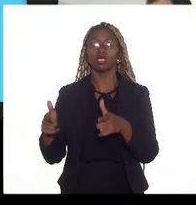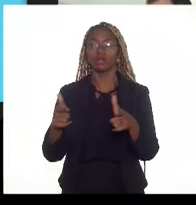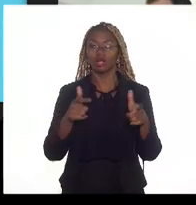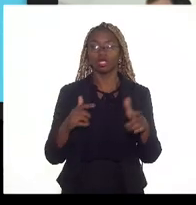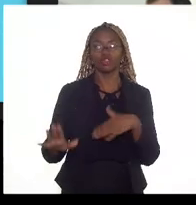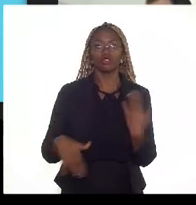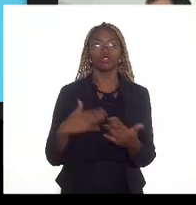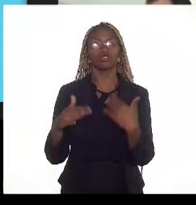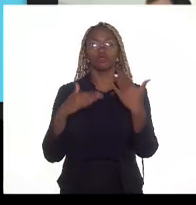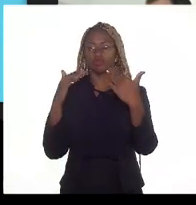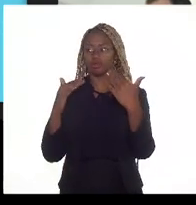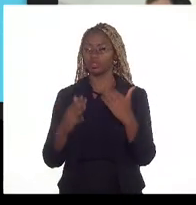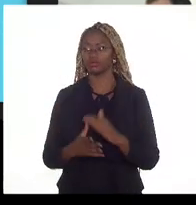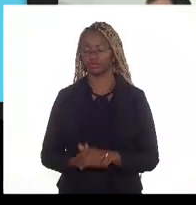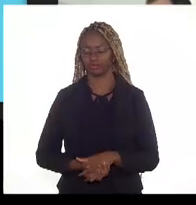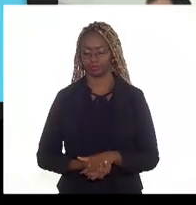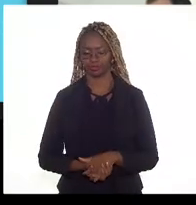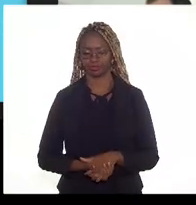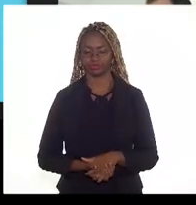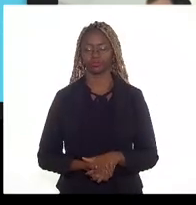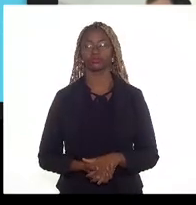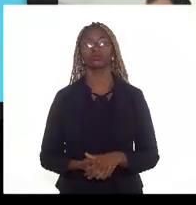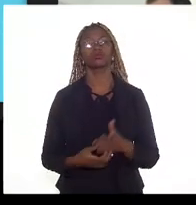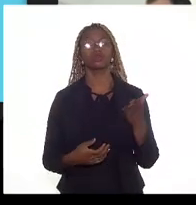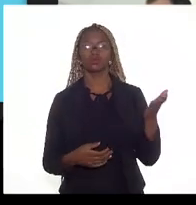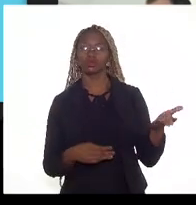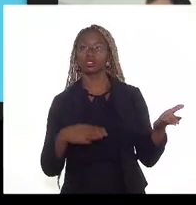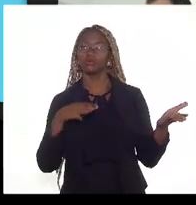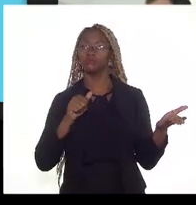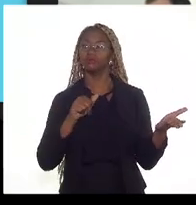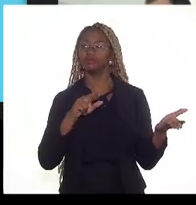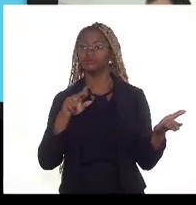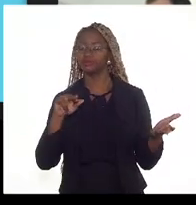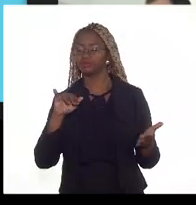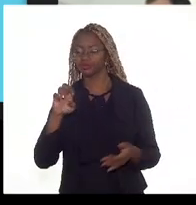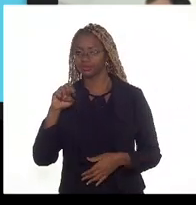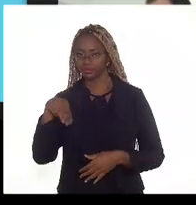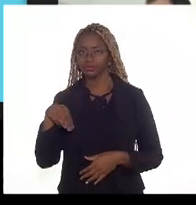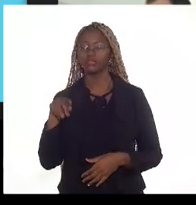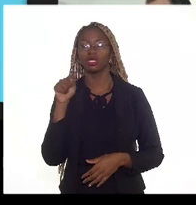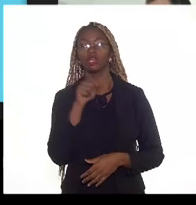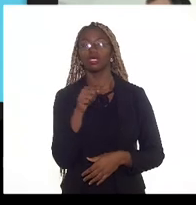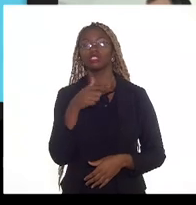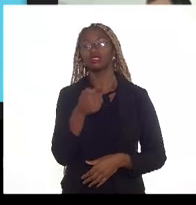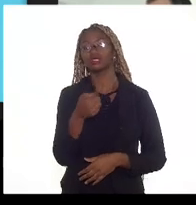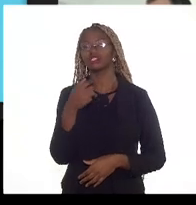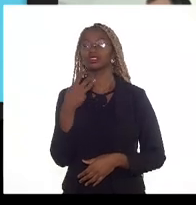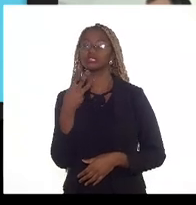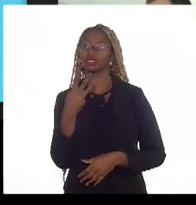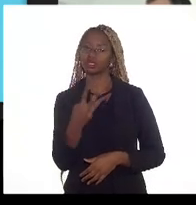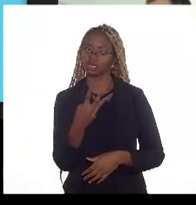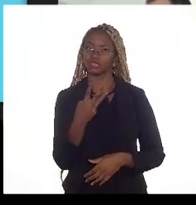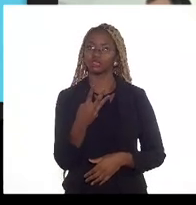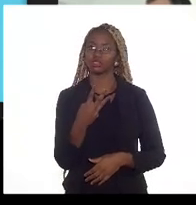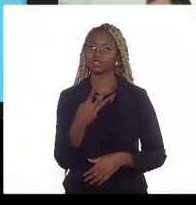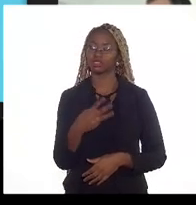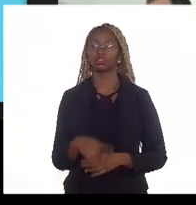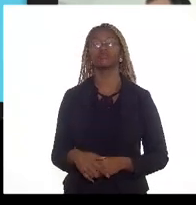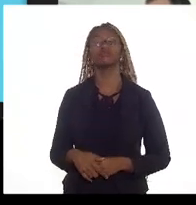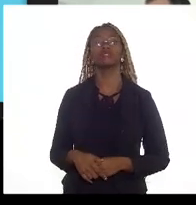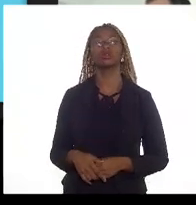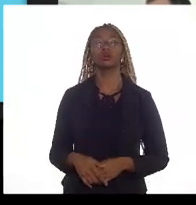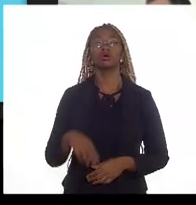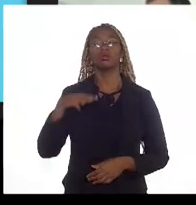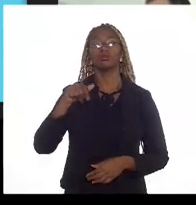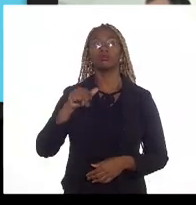desenvolvimento no caso de Marlin esse número deu 63 no caso de Marlin Sul